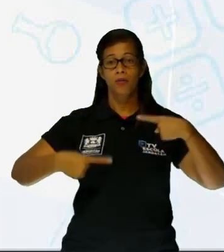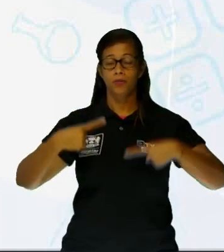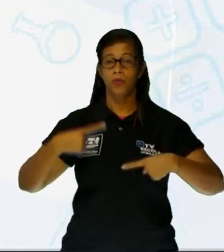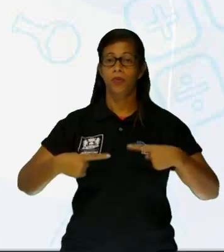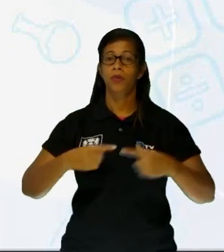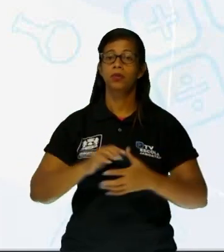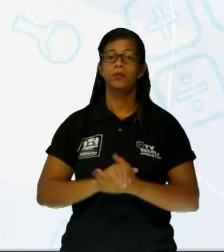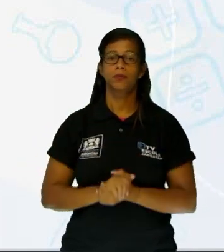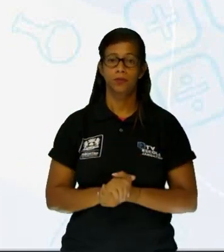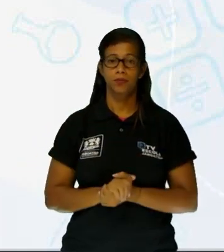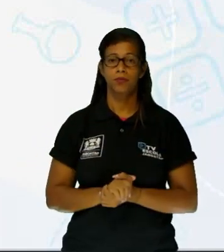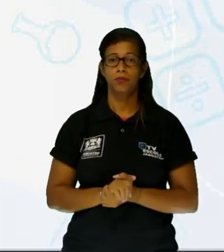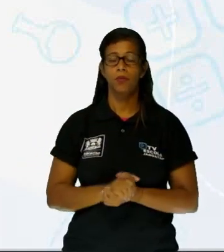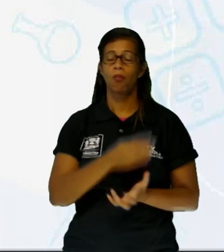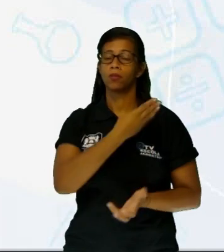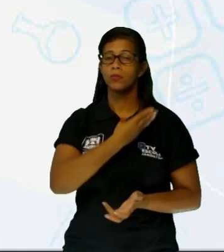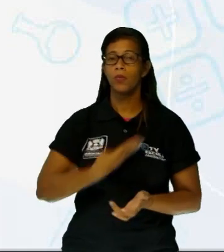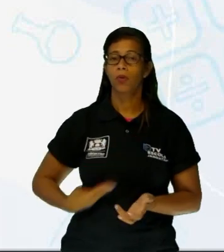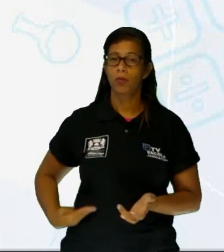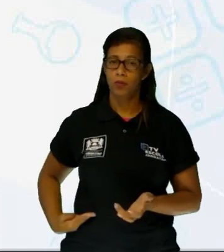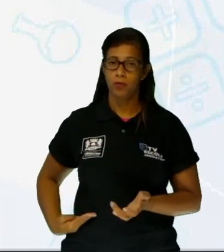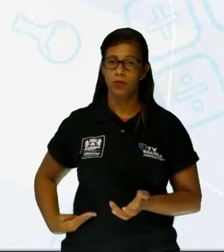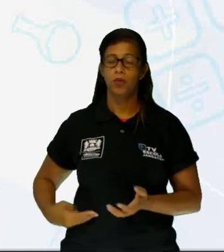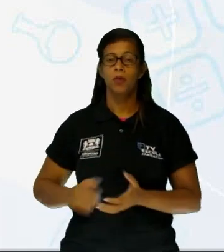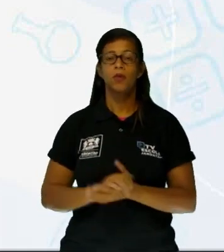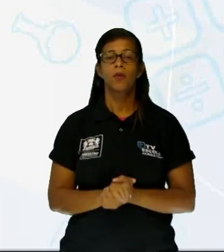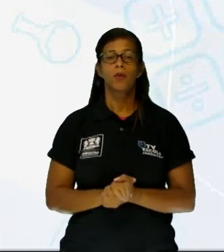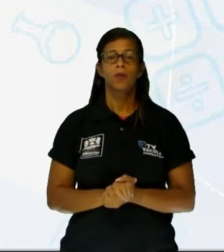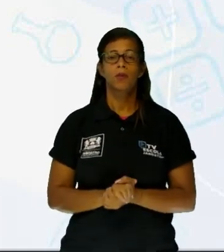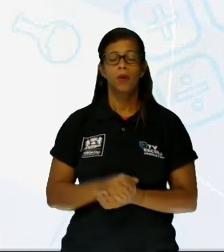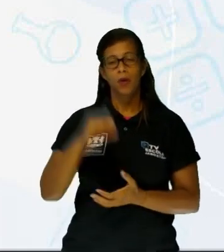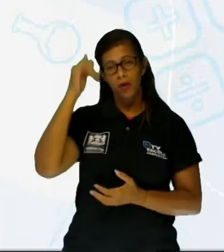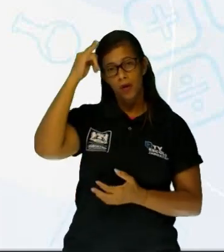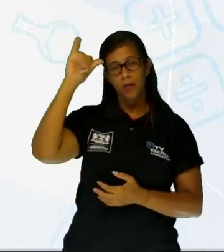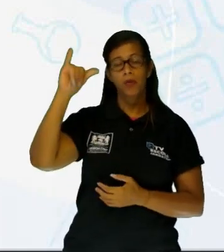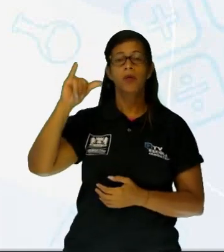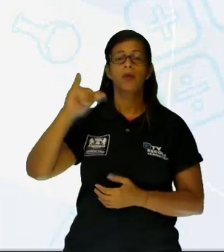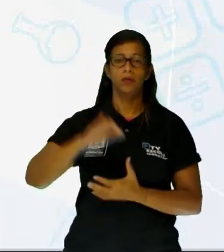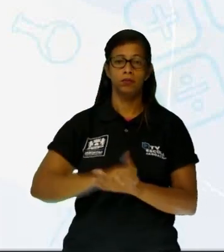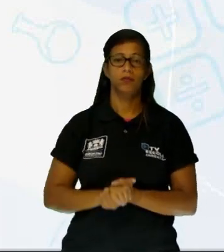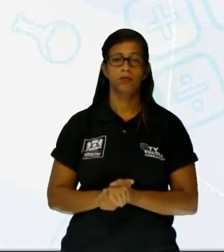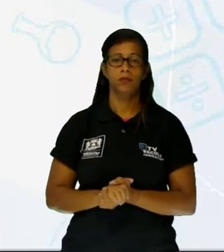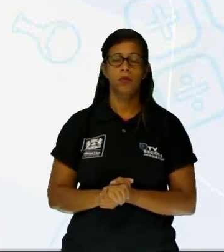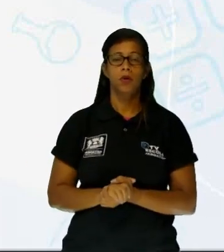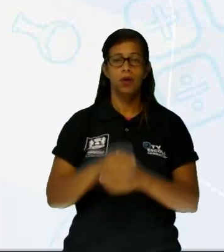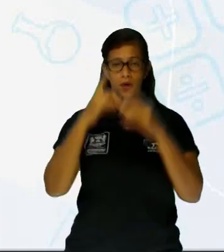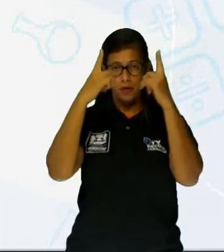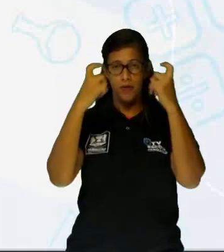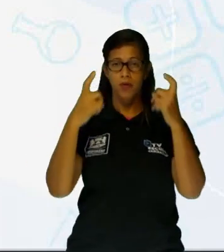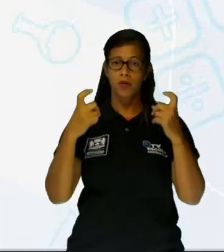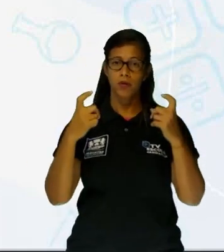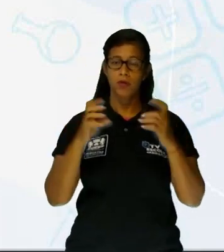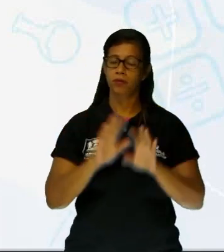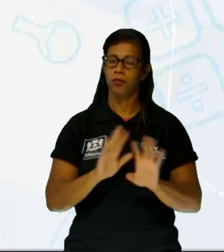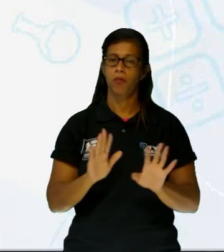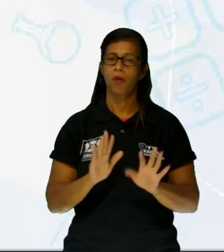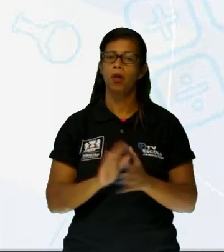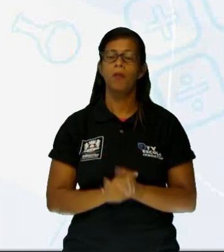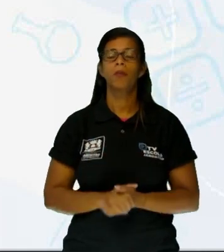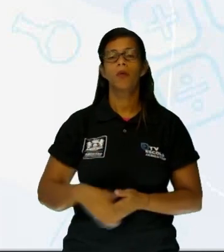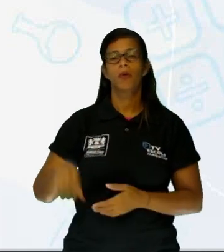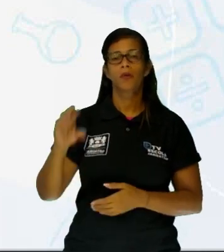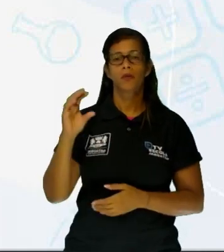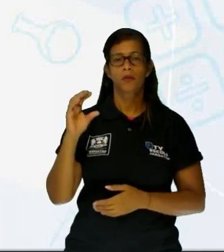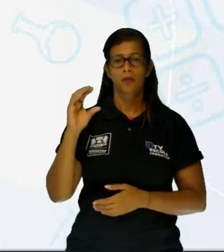Ali é um protesto, então, assim, ali é um pedido para que alguém pense, para que hajam nesse sentido de se criar políticas públicas, né? A letra C,